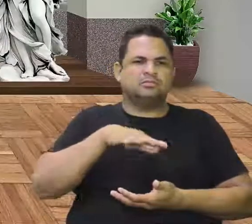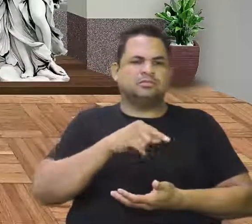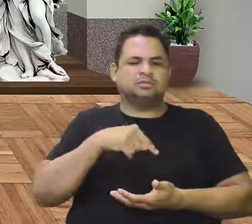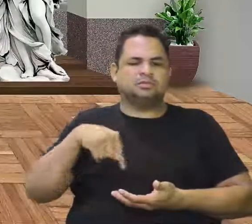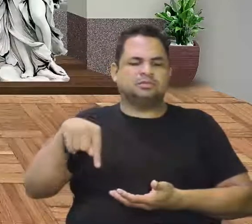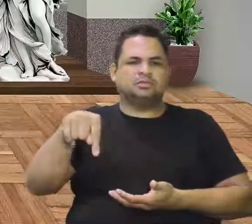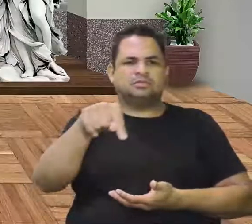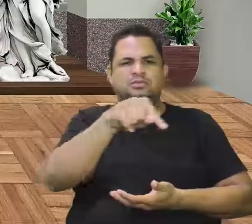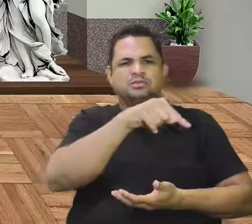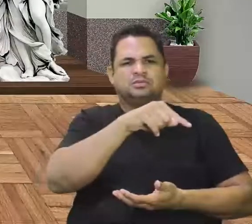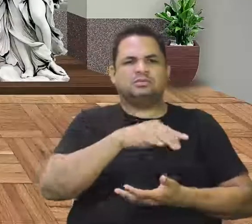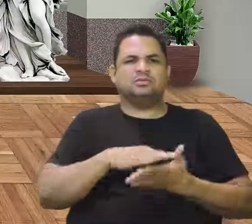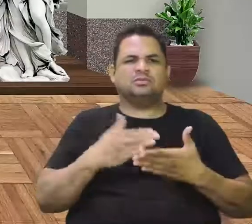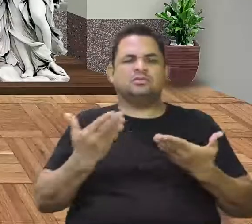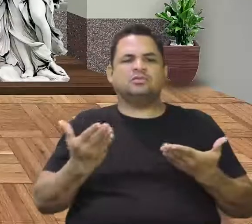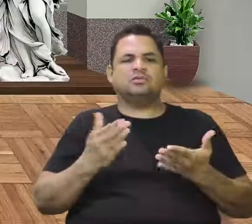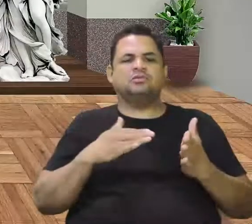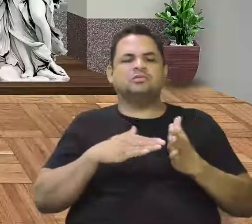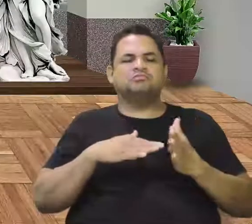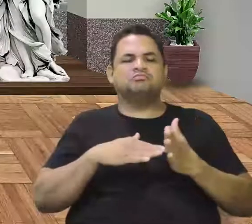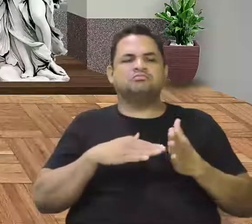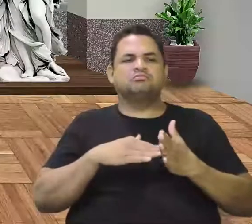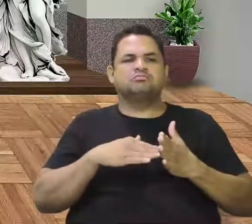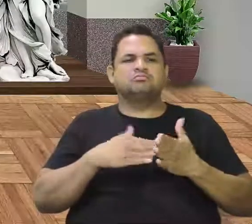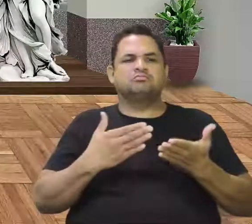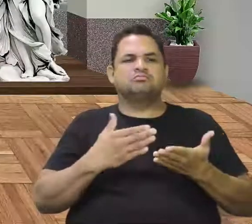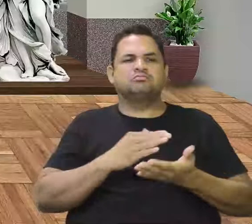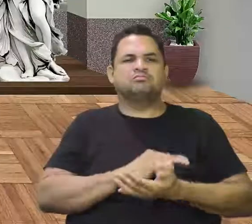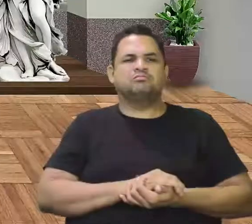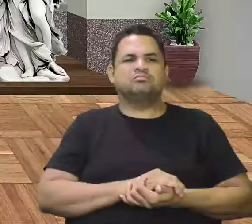a volta, e aí, qual seria o limite aqui atrás?